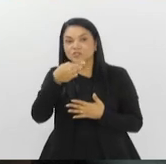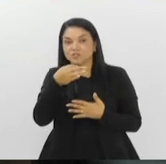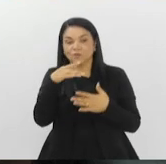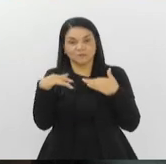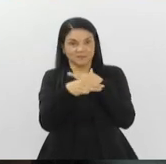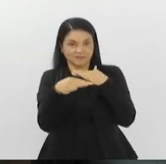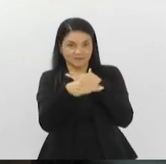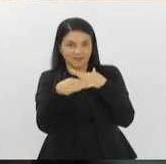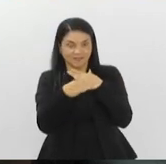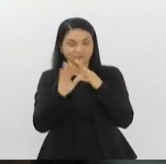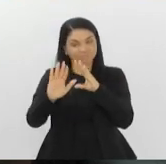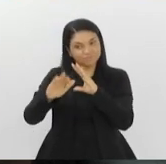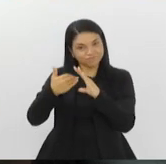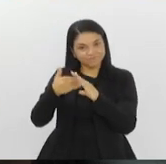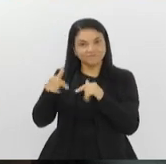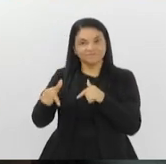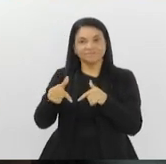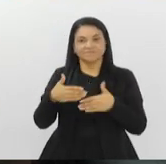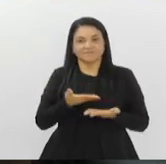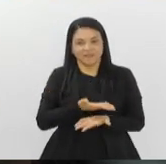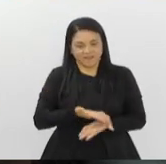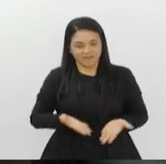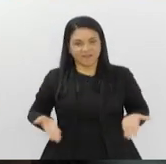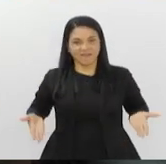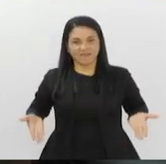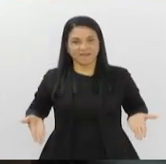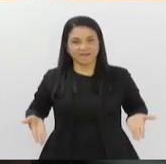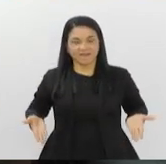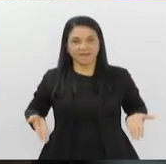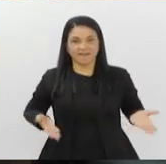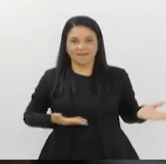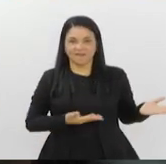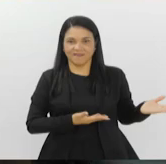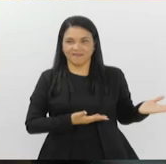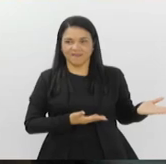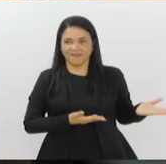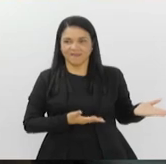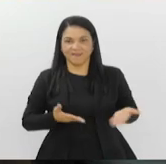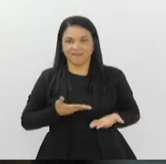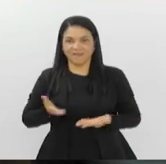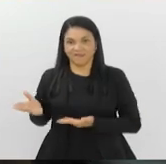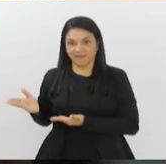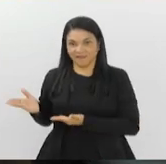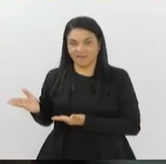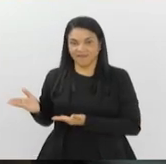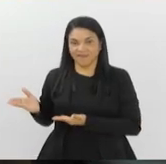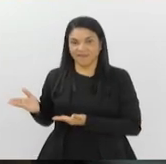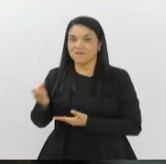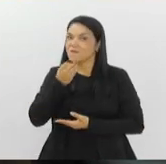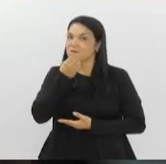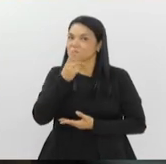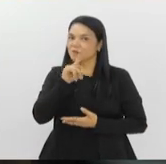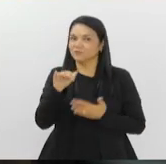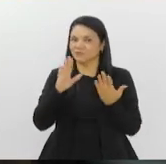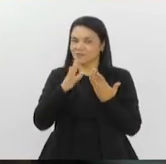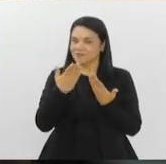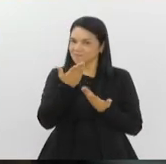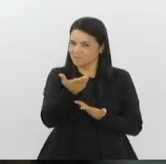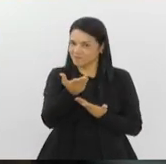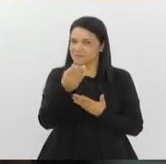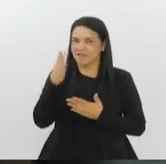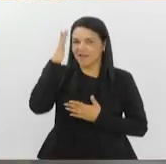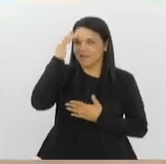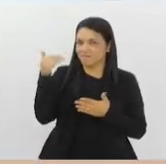nosso e-mail tvalerje.rj.gov.br Um bom dia para você e até amanhã.